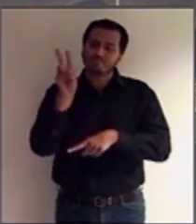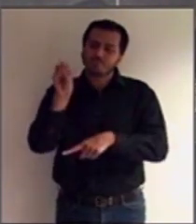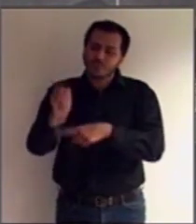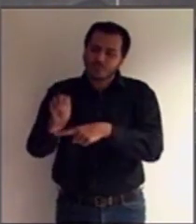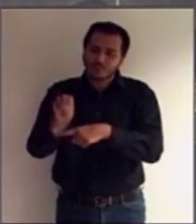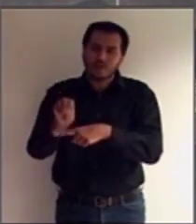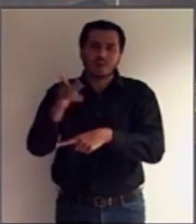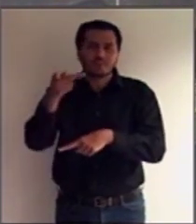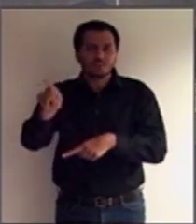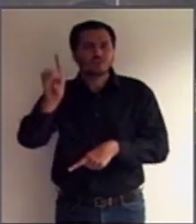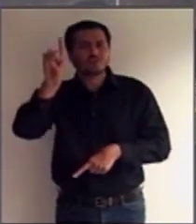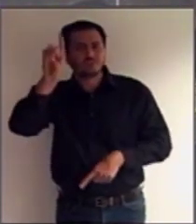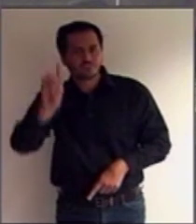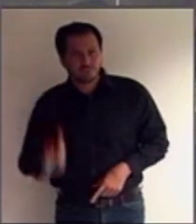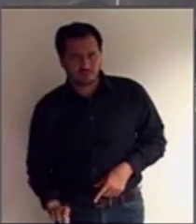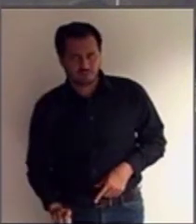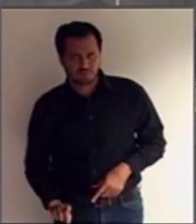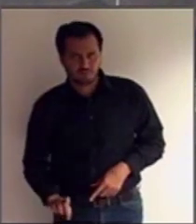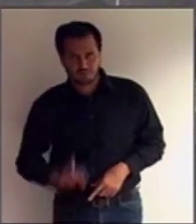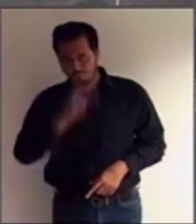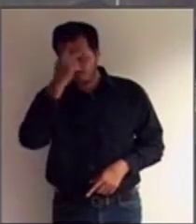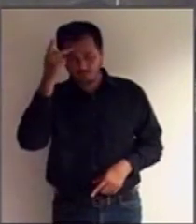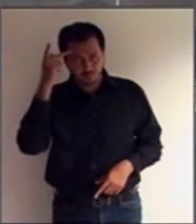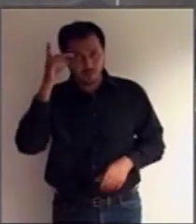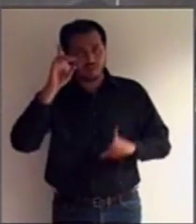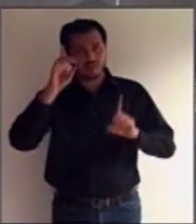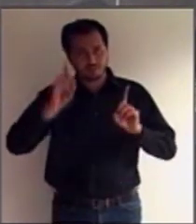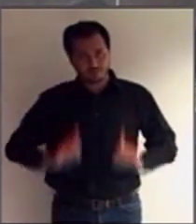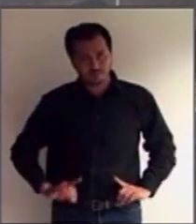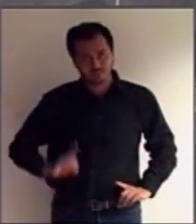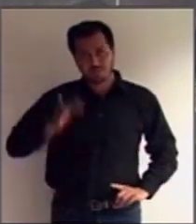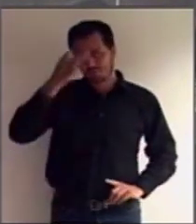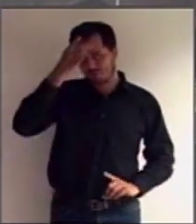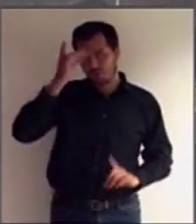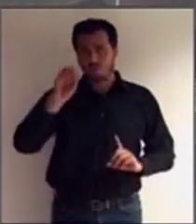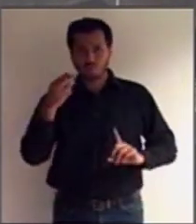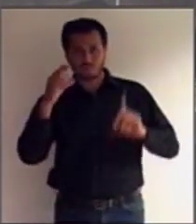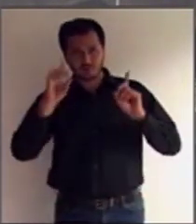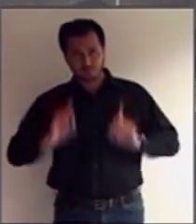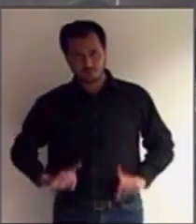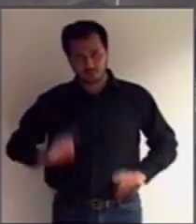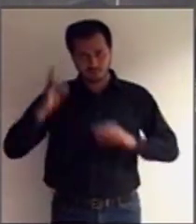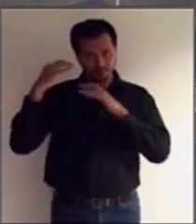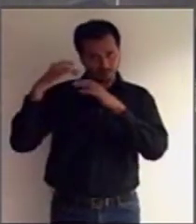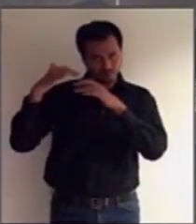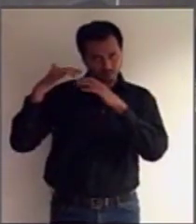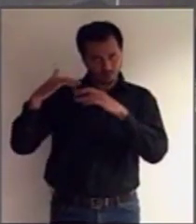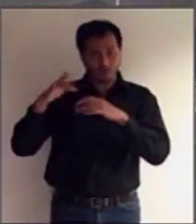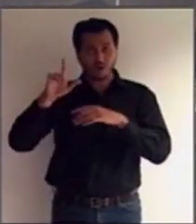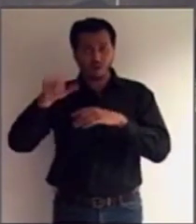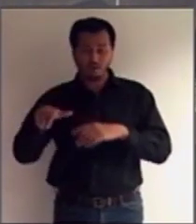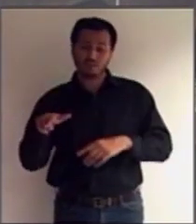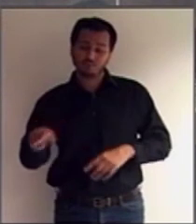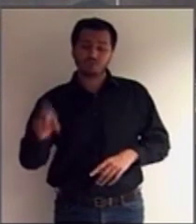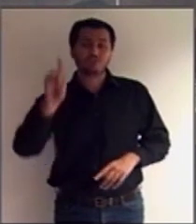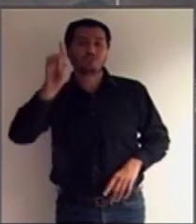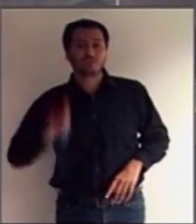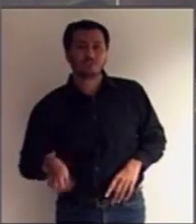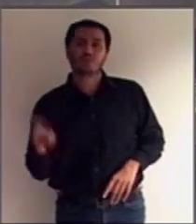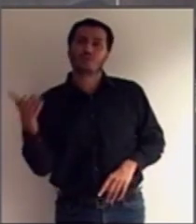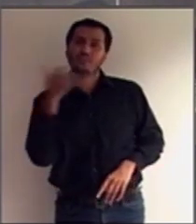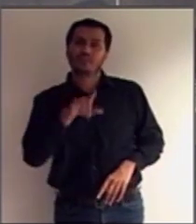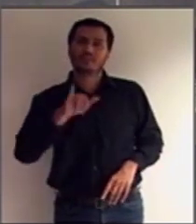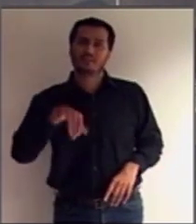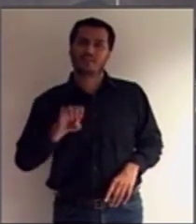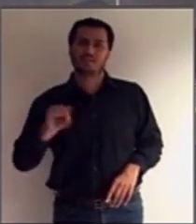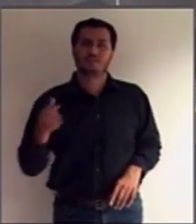deficiência intelectual e com deficiência mental, que é a pensão junto à previdência social na condição